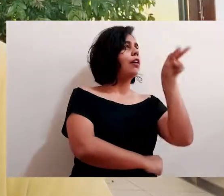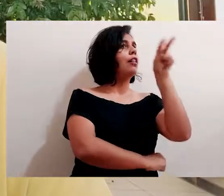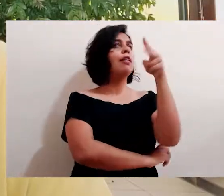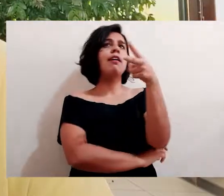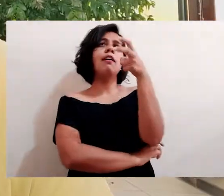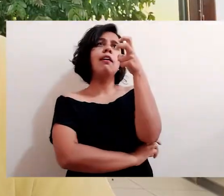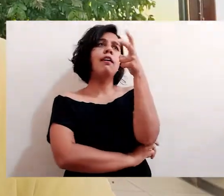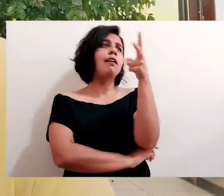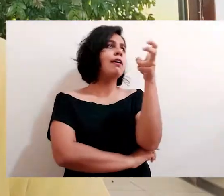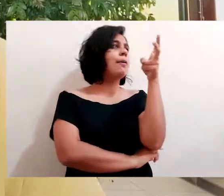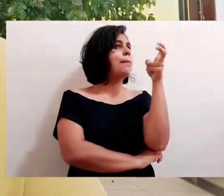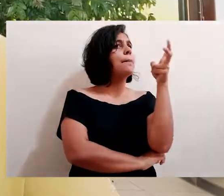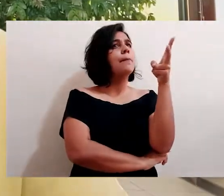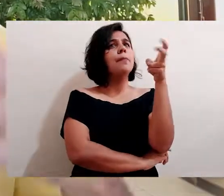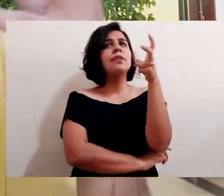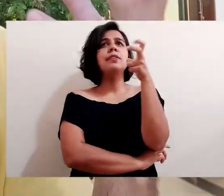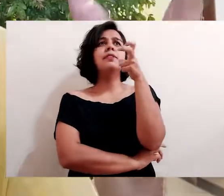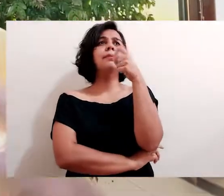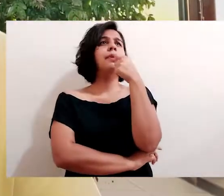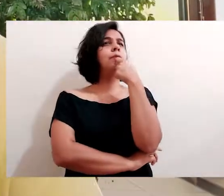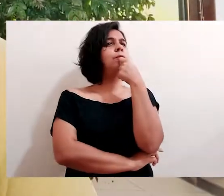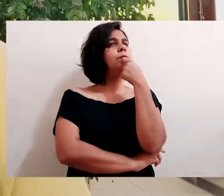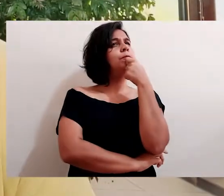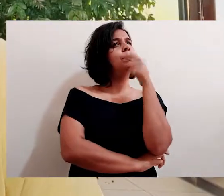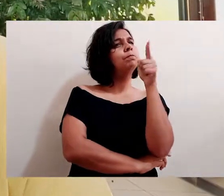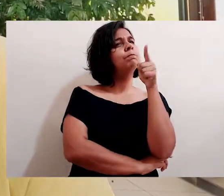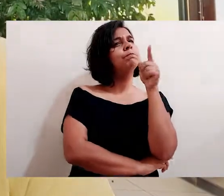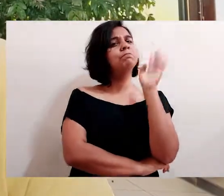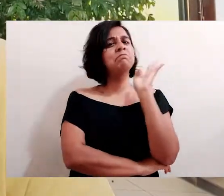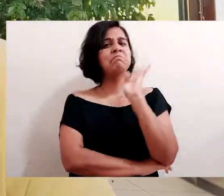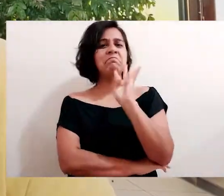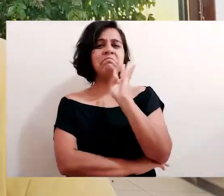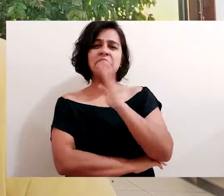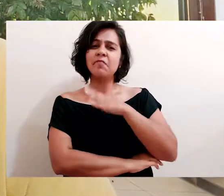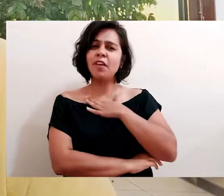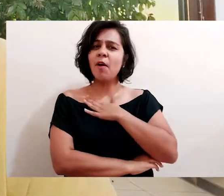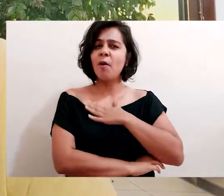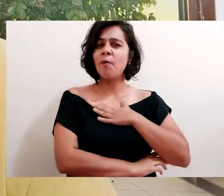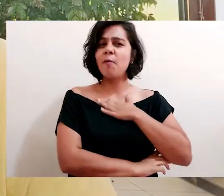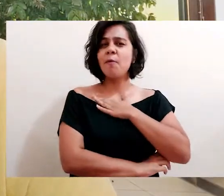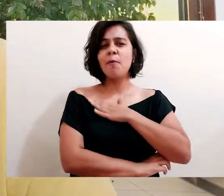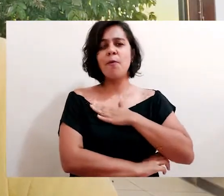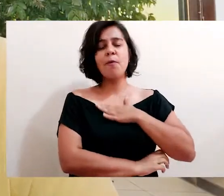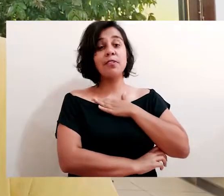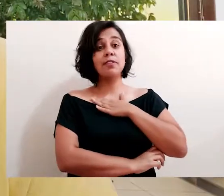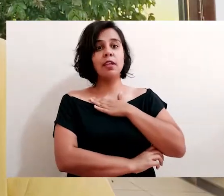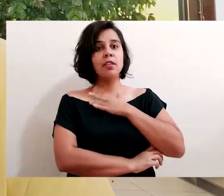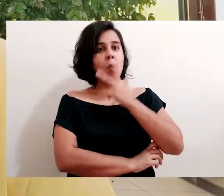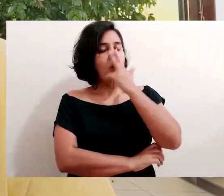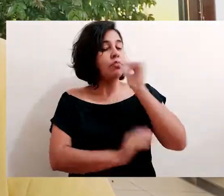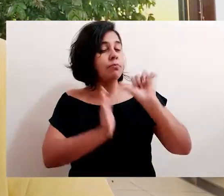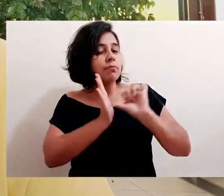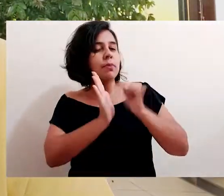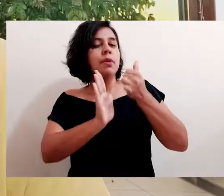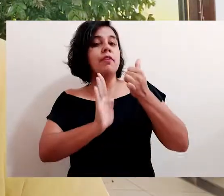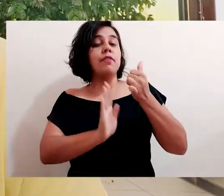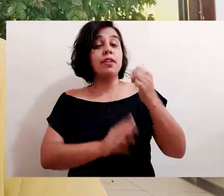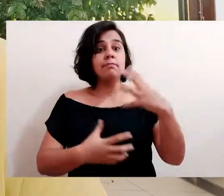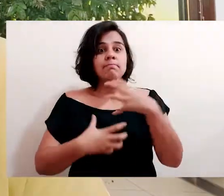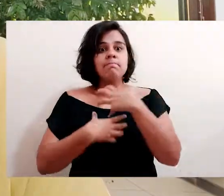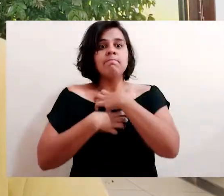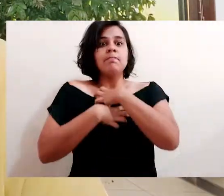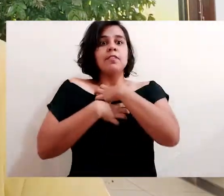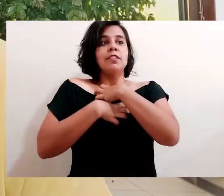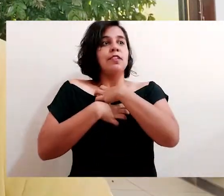poderia me oferecer, que poderia me proporcionar, e eu acho que foi ali, talvez, o meu primeiro